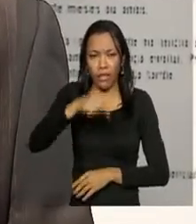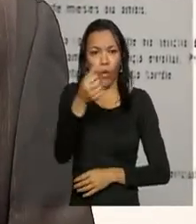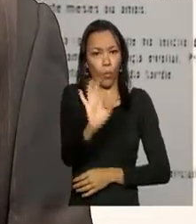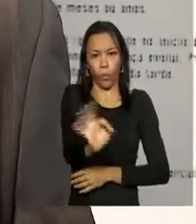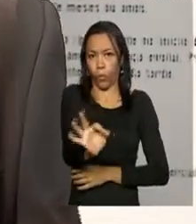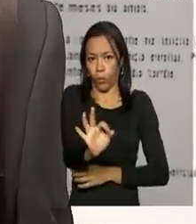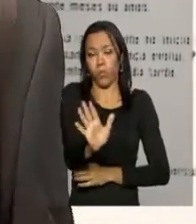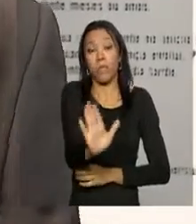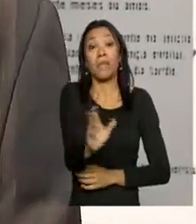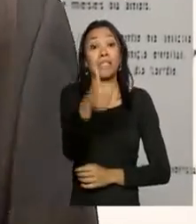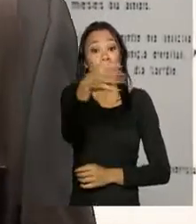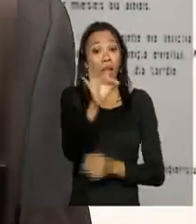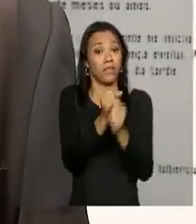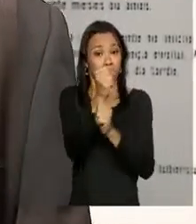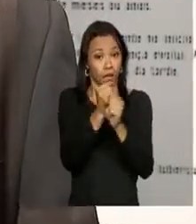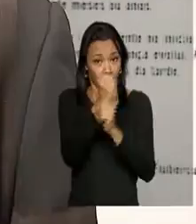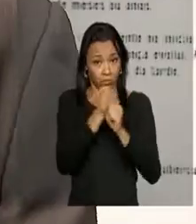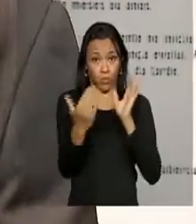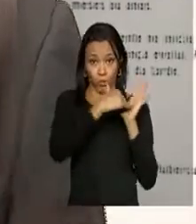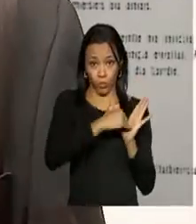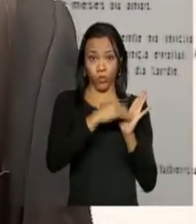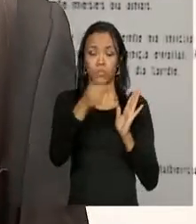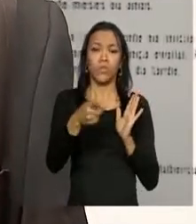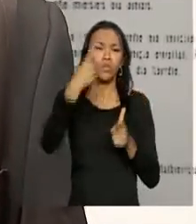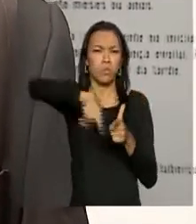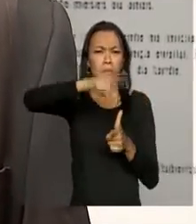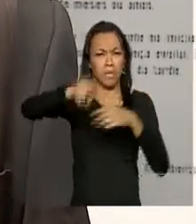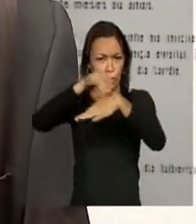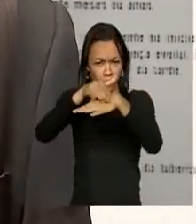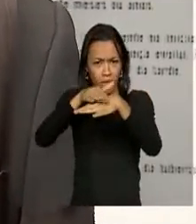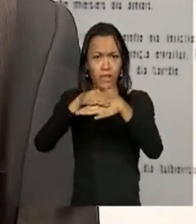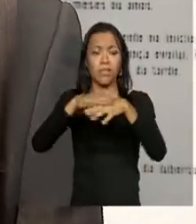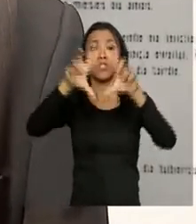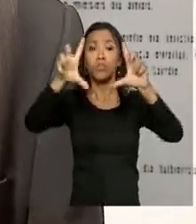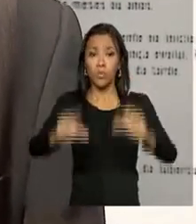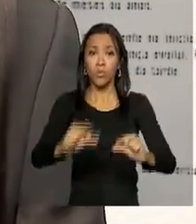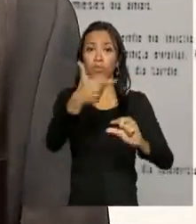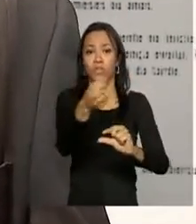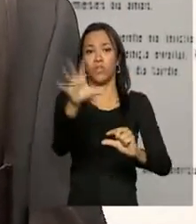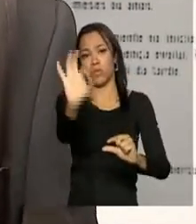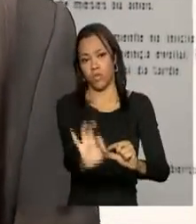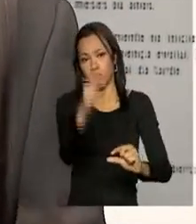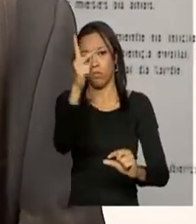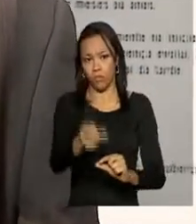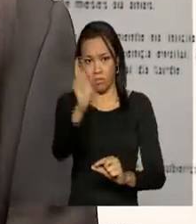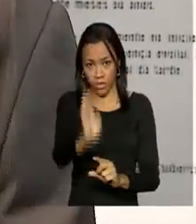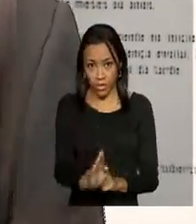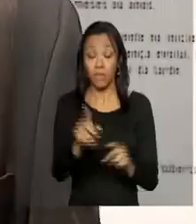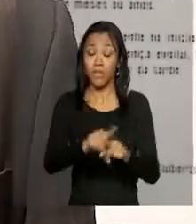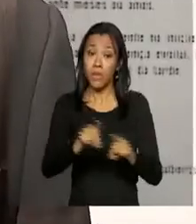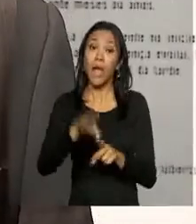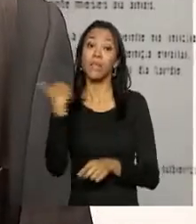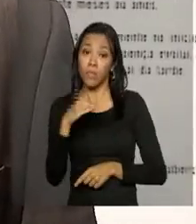Saúde, nos últimos dez anos, a incidência de casos de tuberculose caiu 20% no país. A taxa de mortalidade